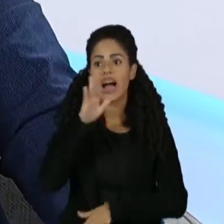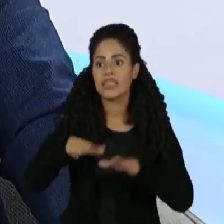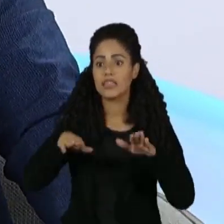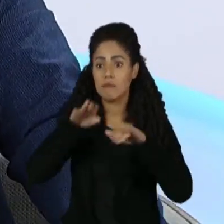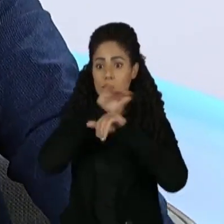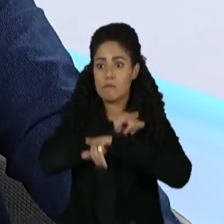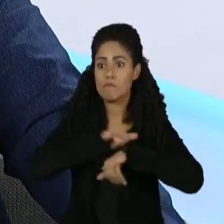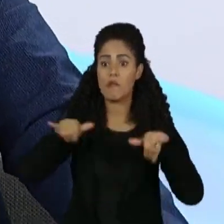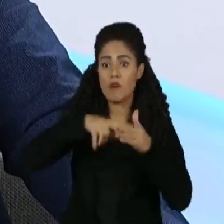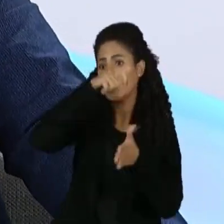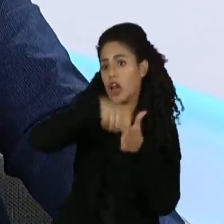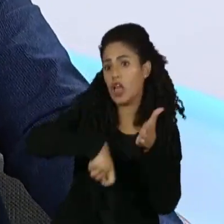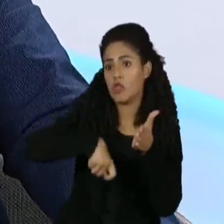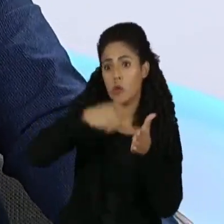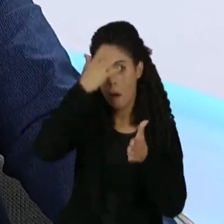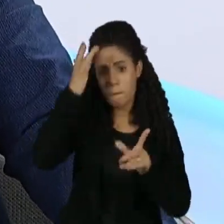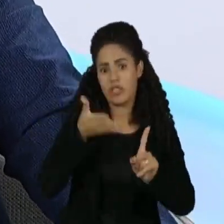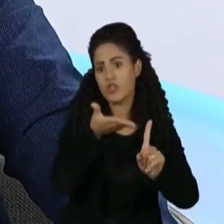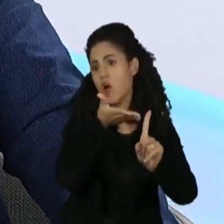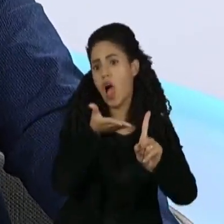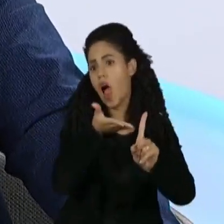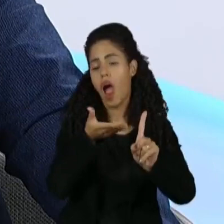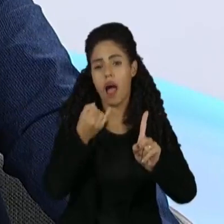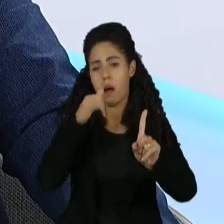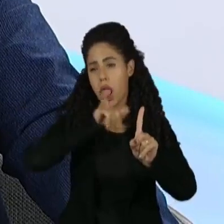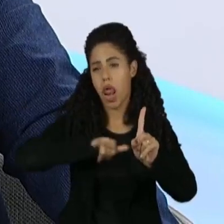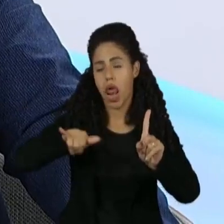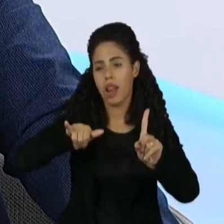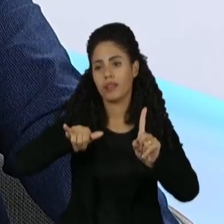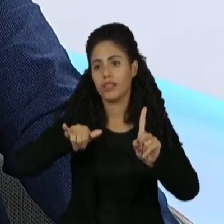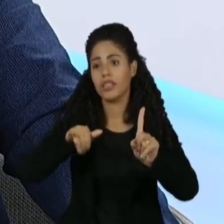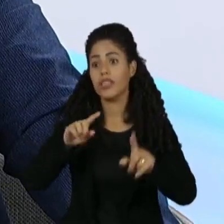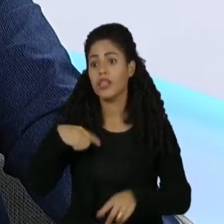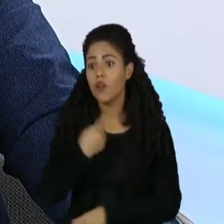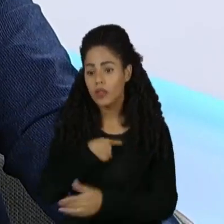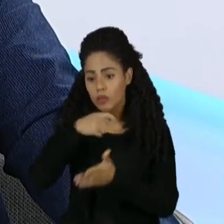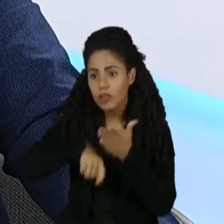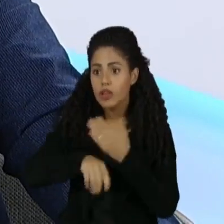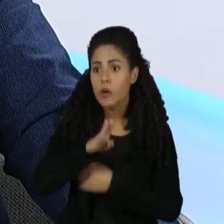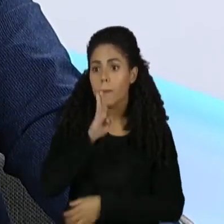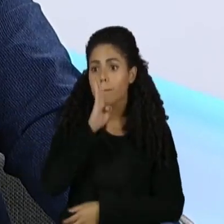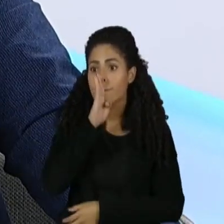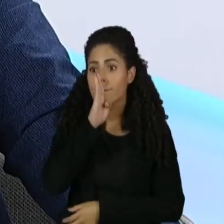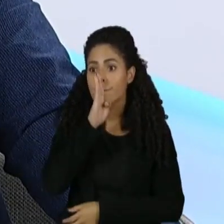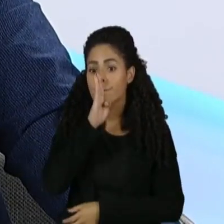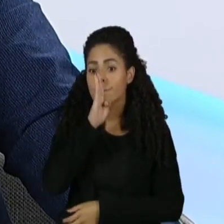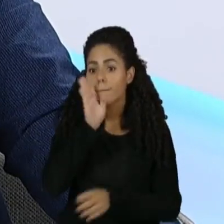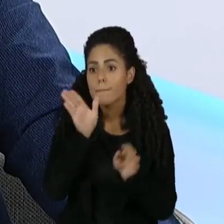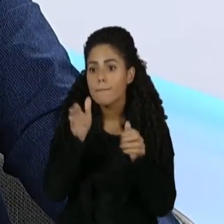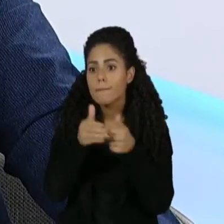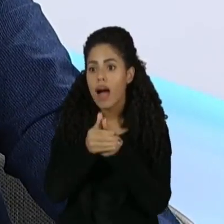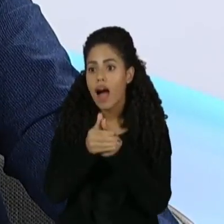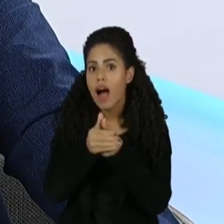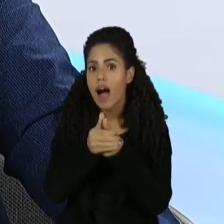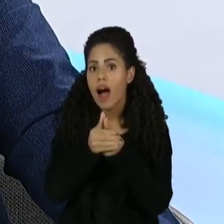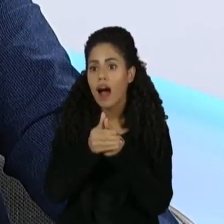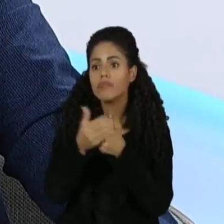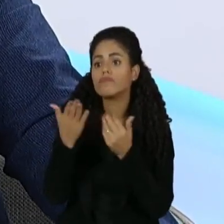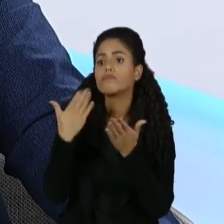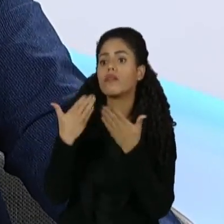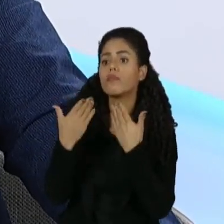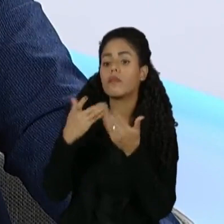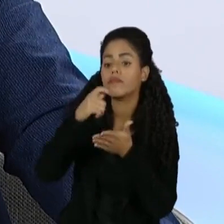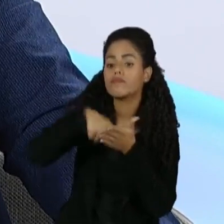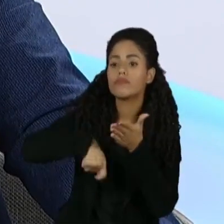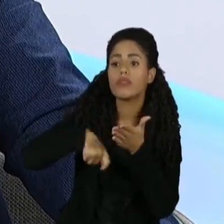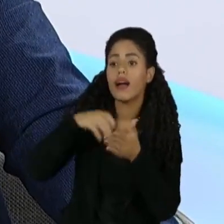é não vazar a contratação do Rames e do Lucas. E o Rames não tinha direito federativo econômico com ninguém, estava livre. Foi uma conversa nossa com